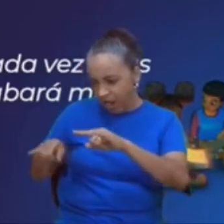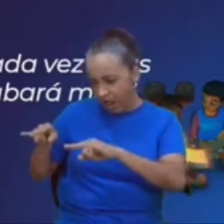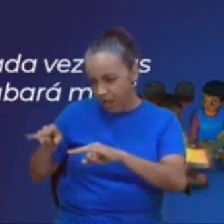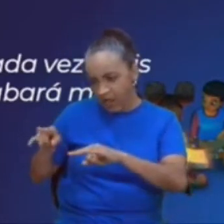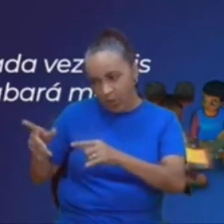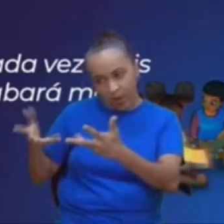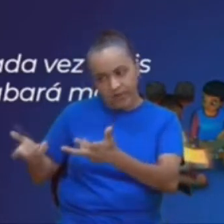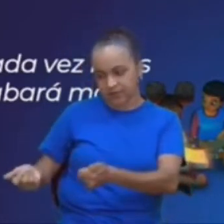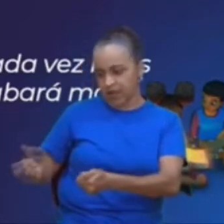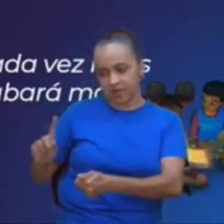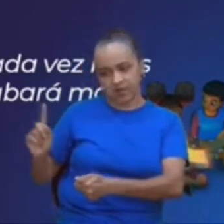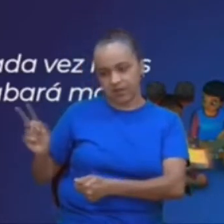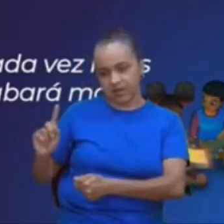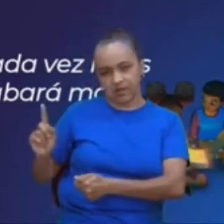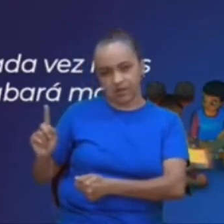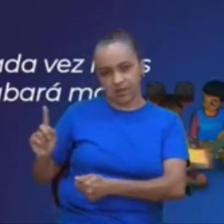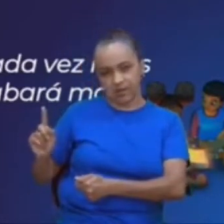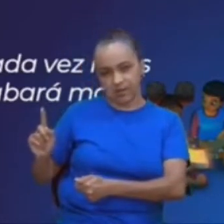não ceda,